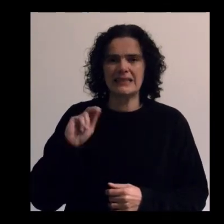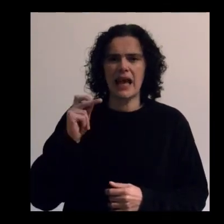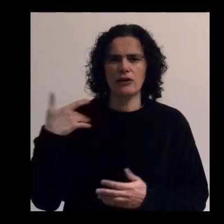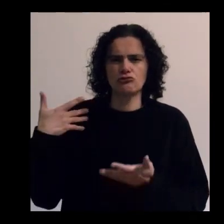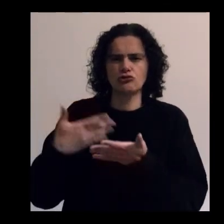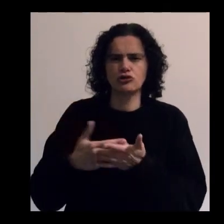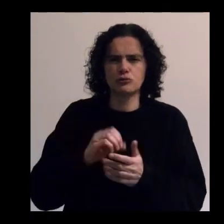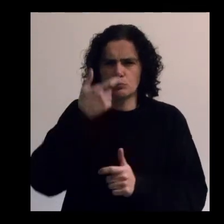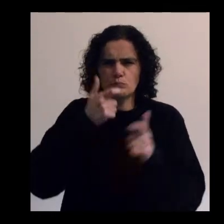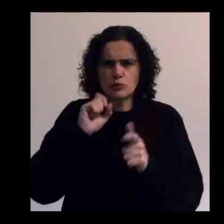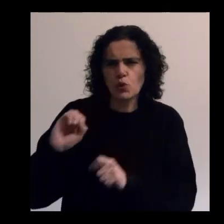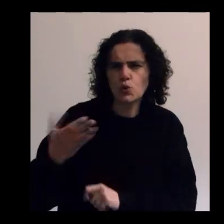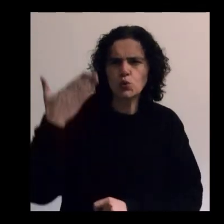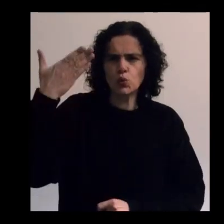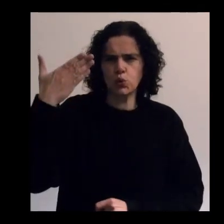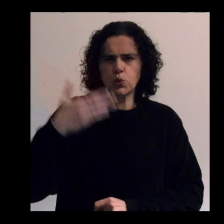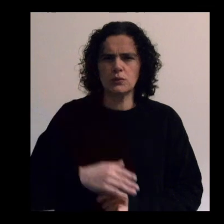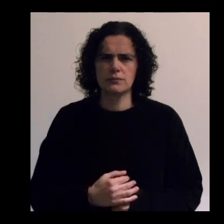as pessoas em primeiro lugar.